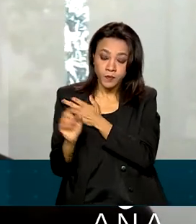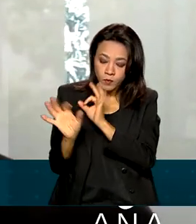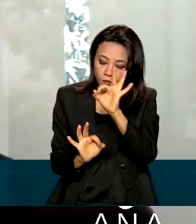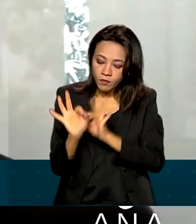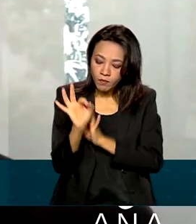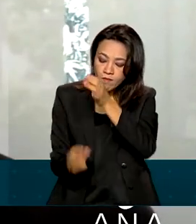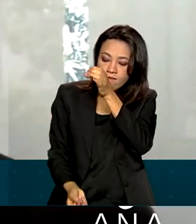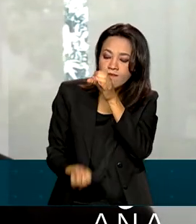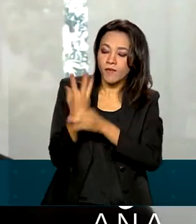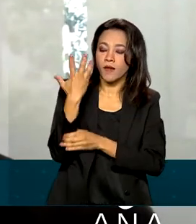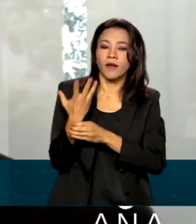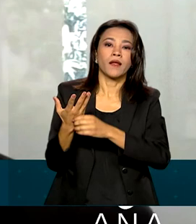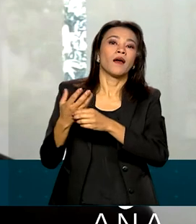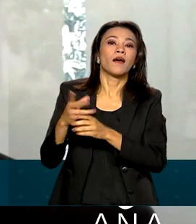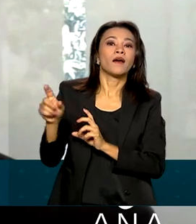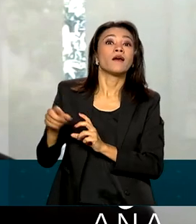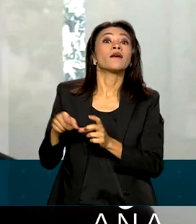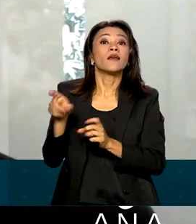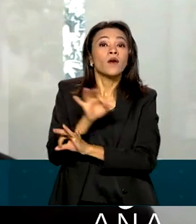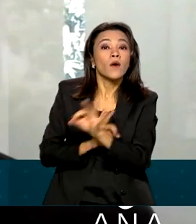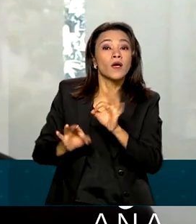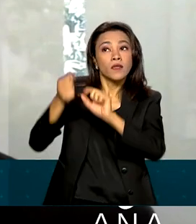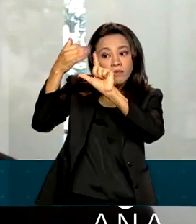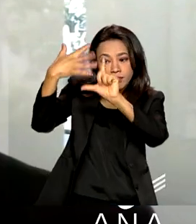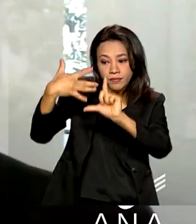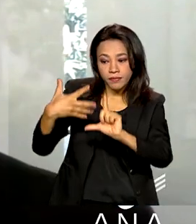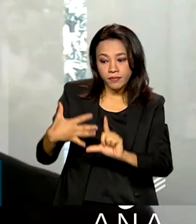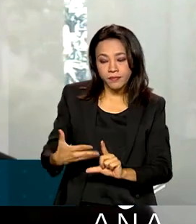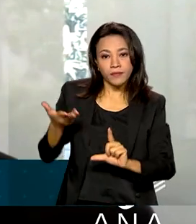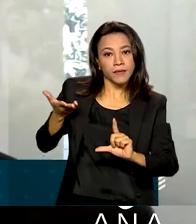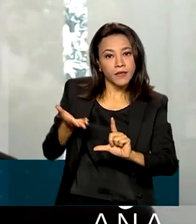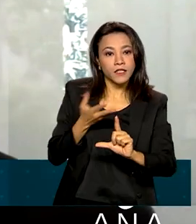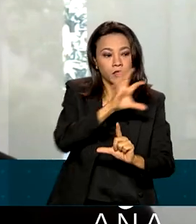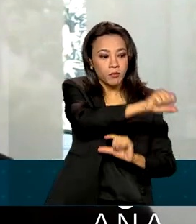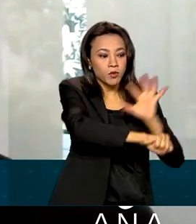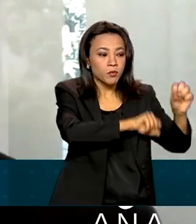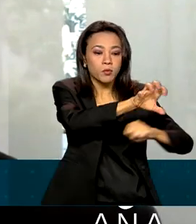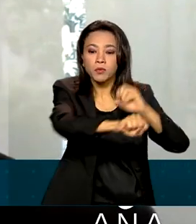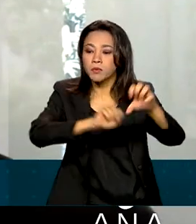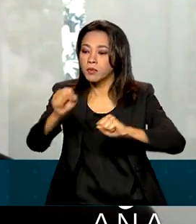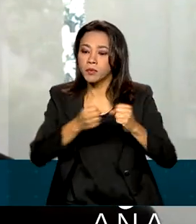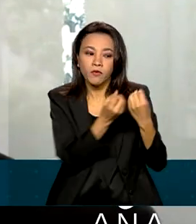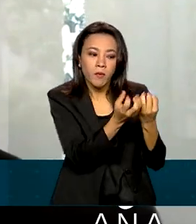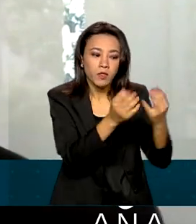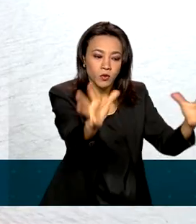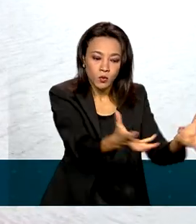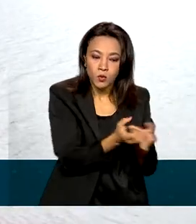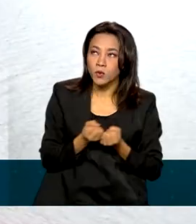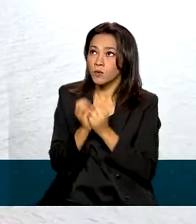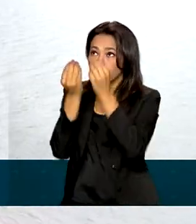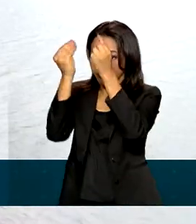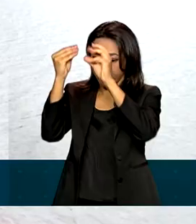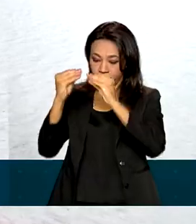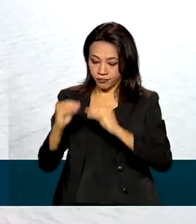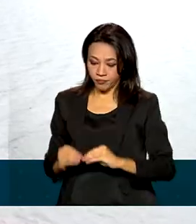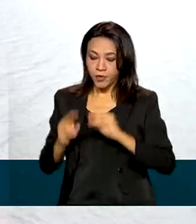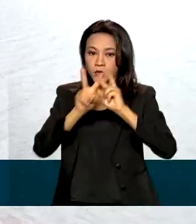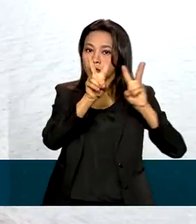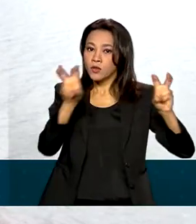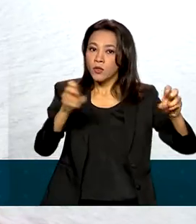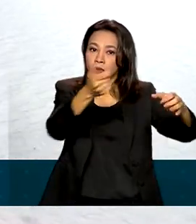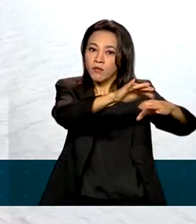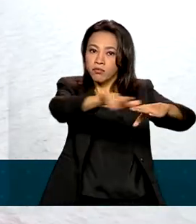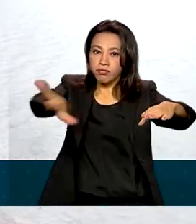gerir esse grande sistema de dados, sistema informatizado de coleta, de tratamento sobre barragem. É possível ainda fazer